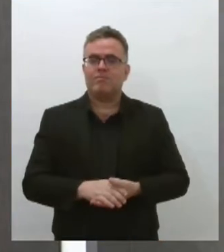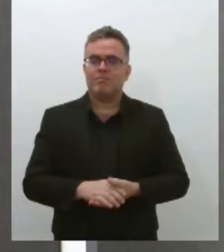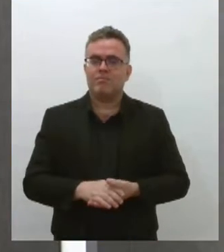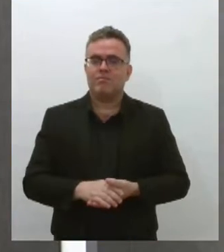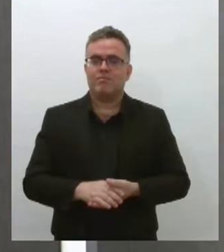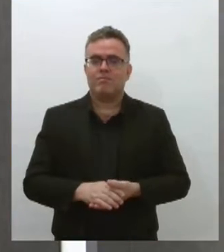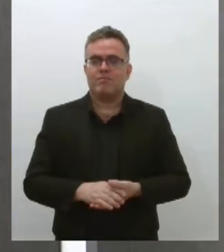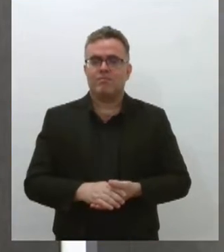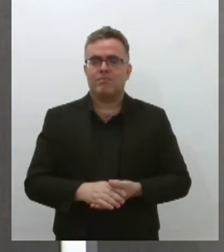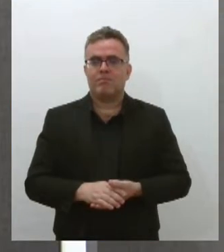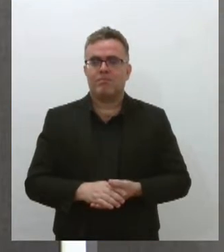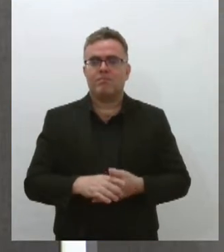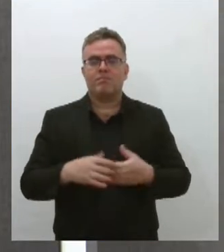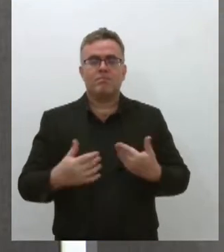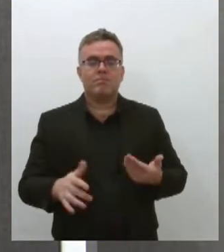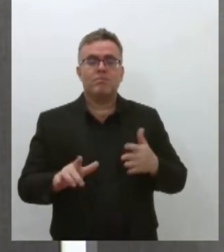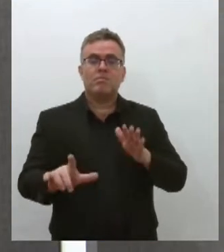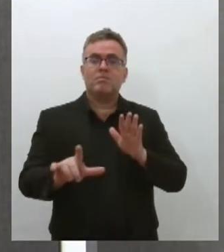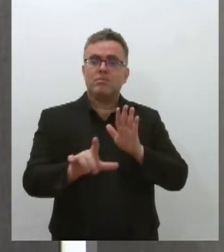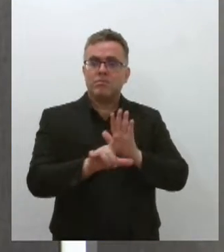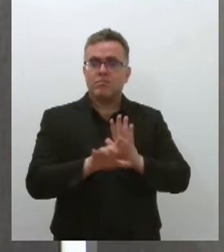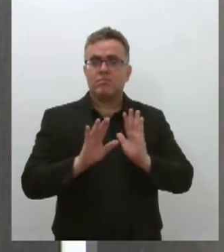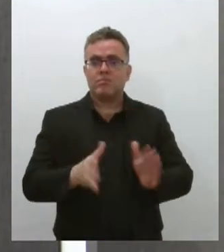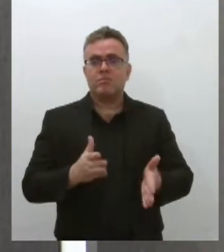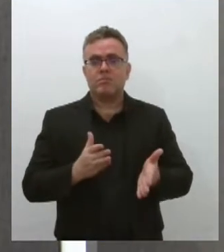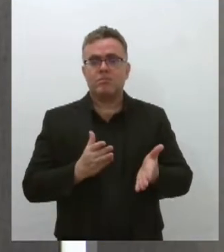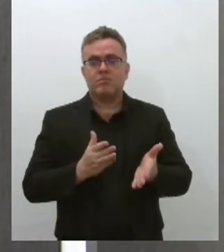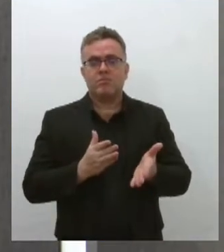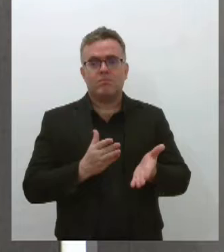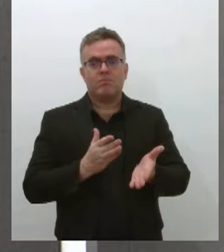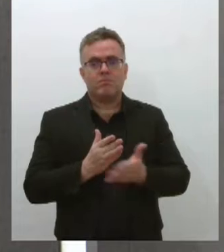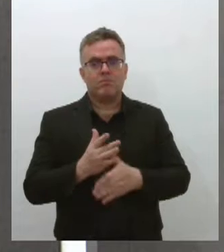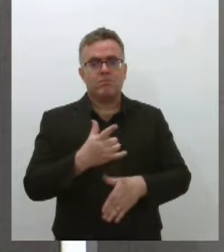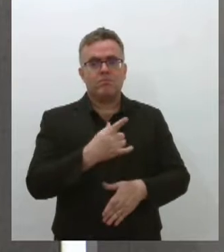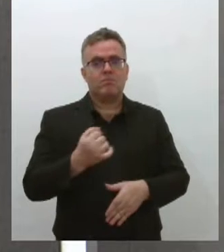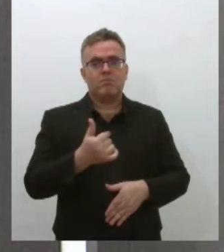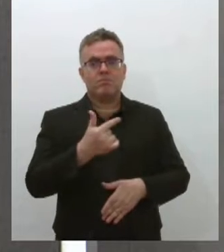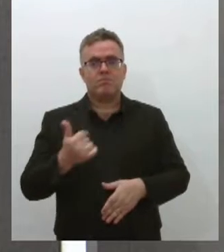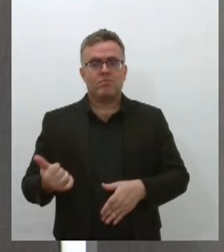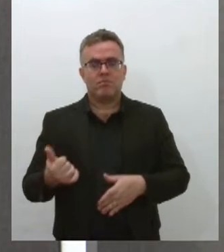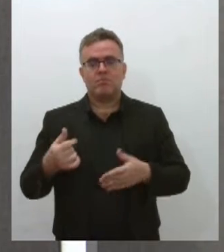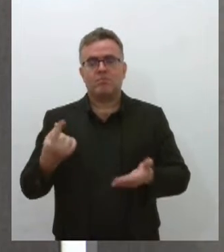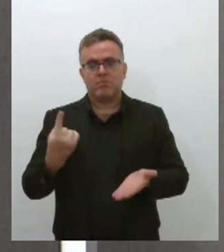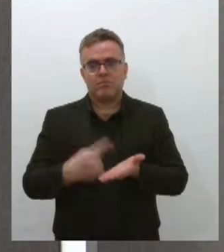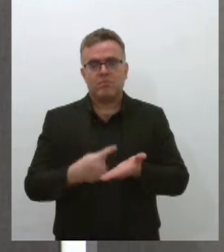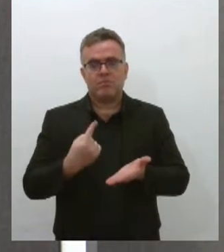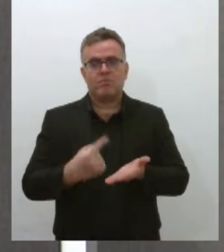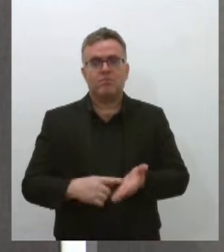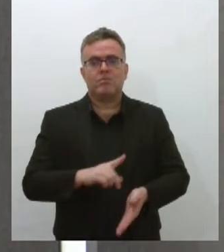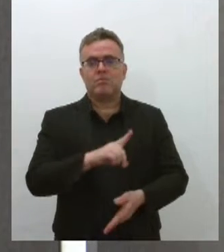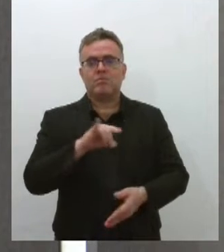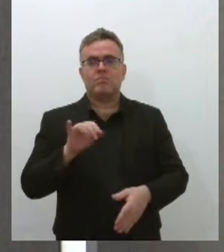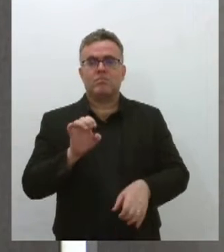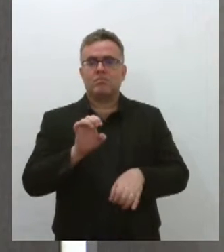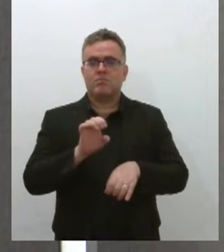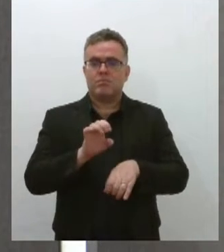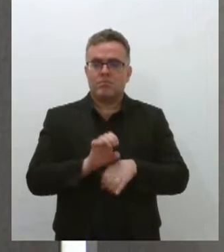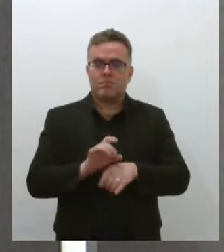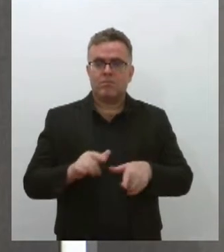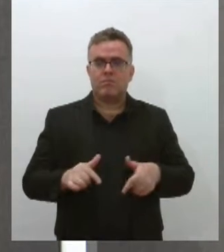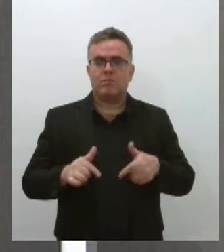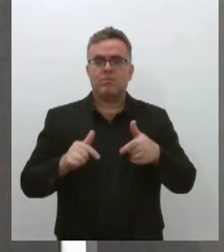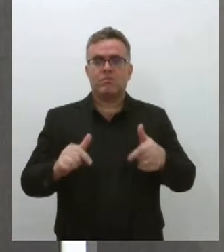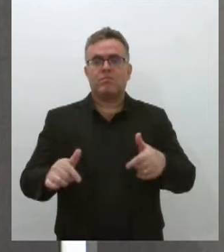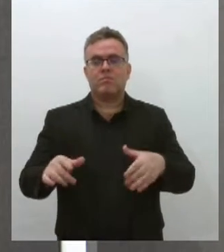Uma lei estadual aprovada em 2021 instituiu em Sergipe o Dia Estadual de Combate à Dengue.